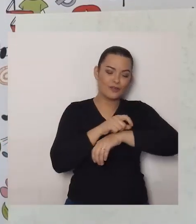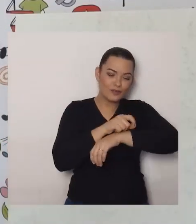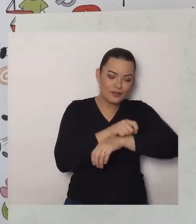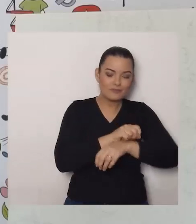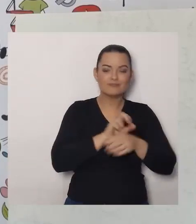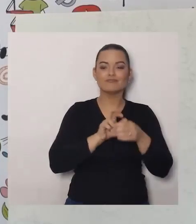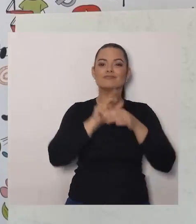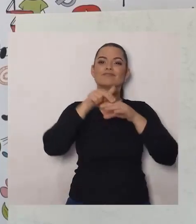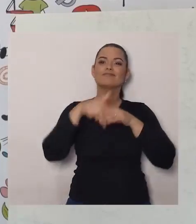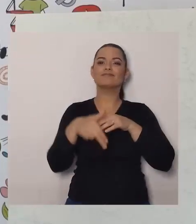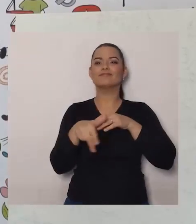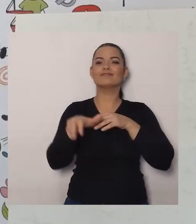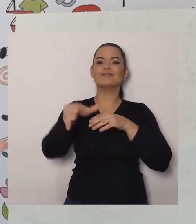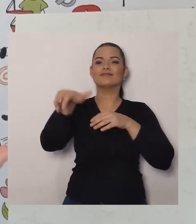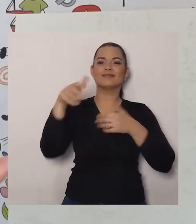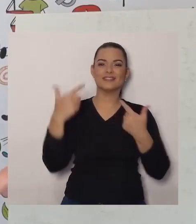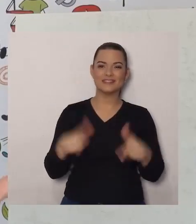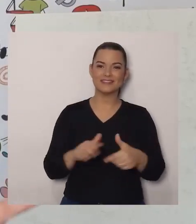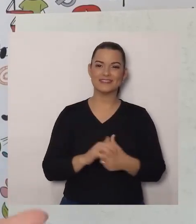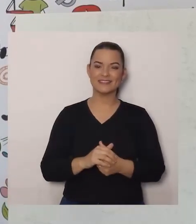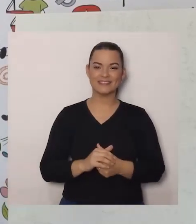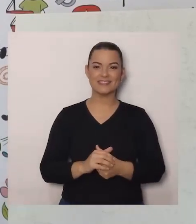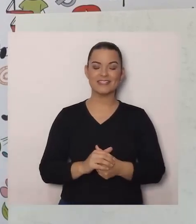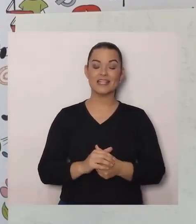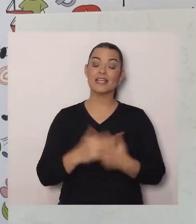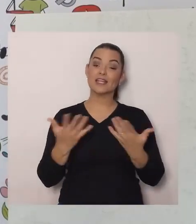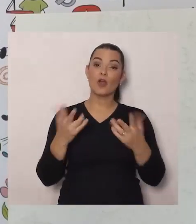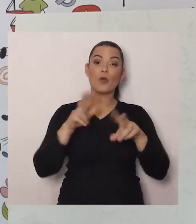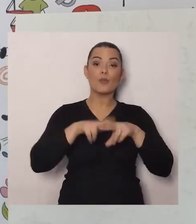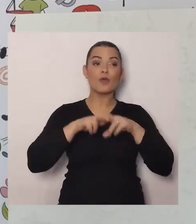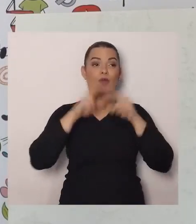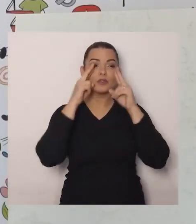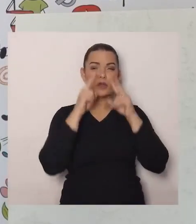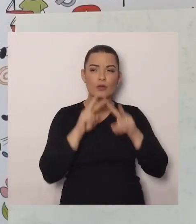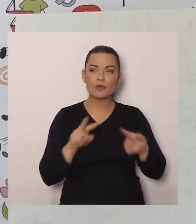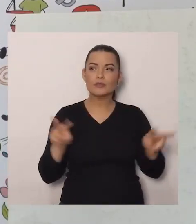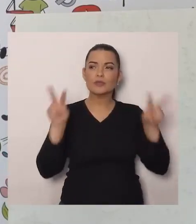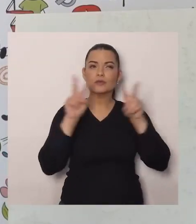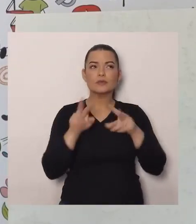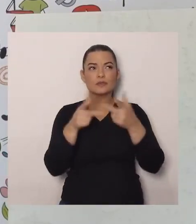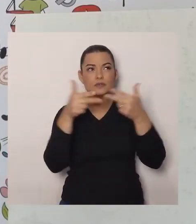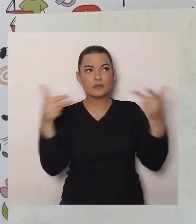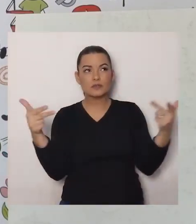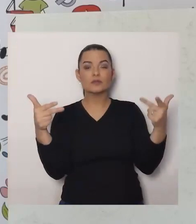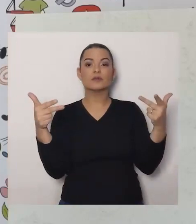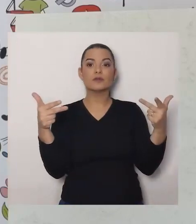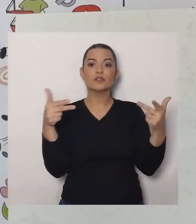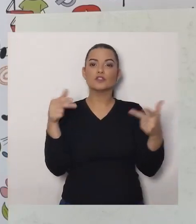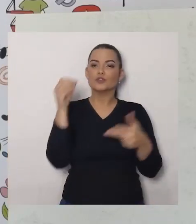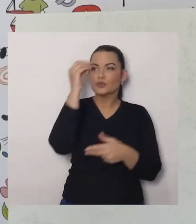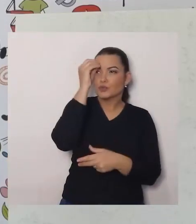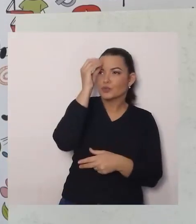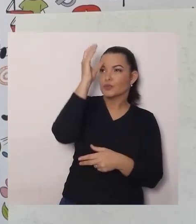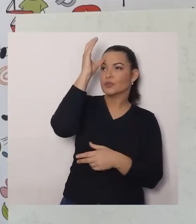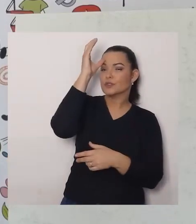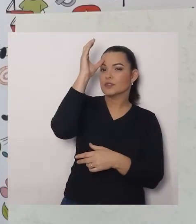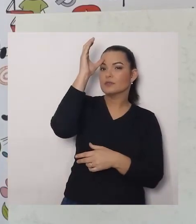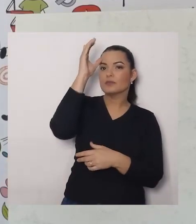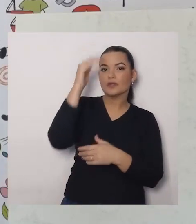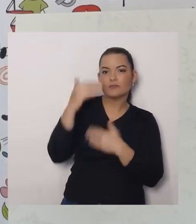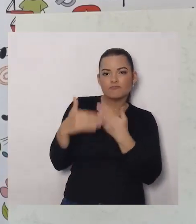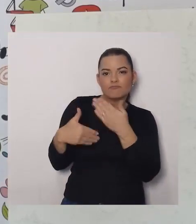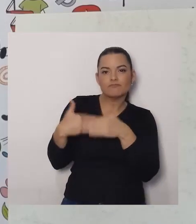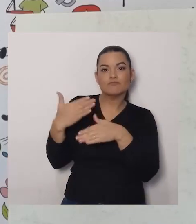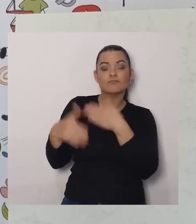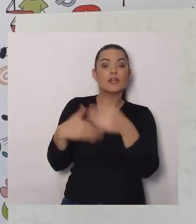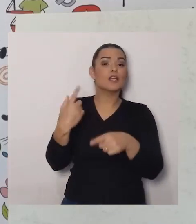ambiente, É que esses conhecimentos, Eles foram sendo, Construídos, Agora, Por que,